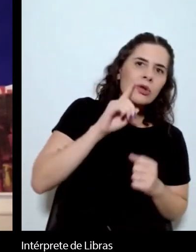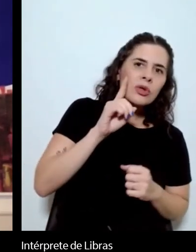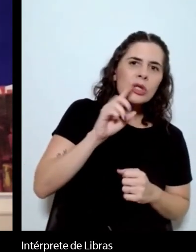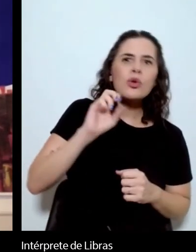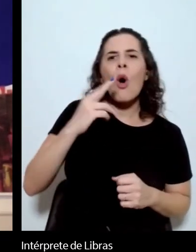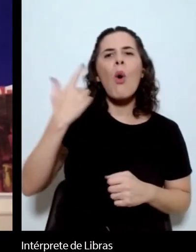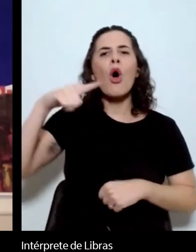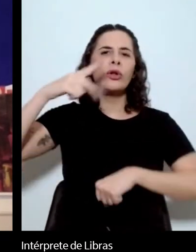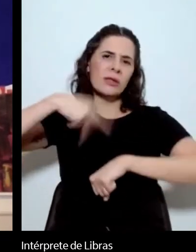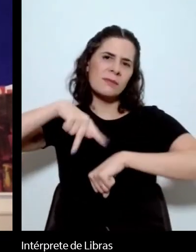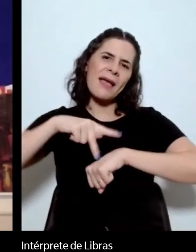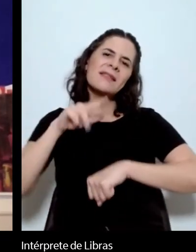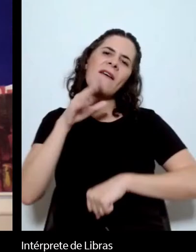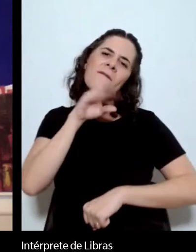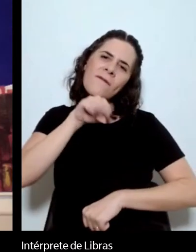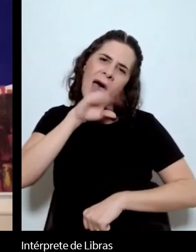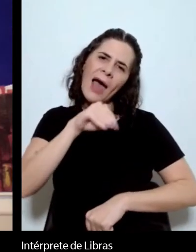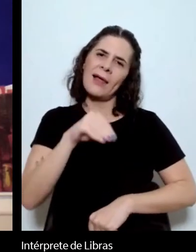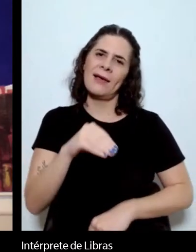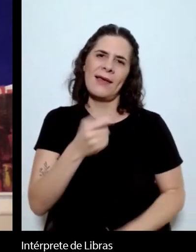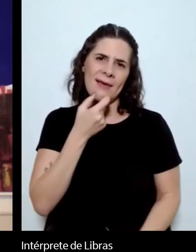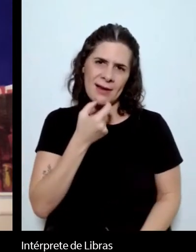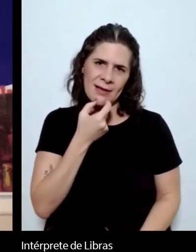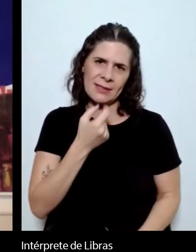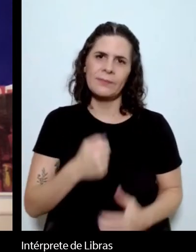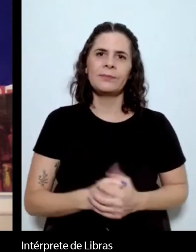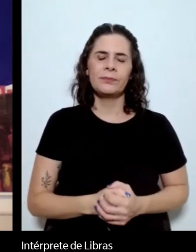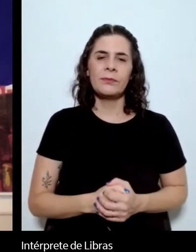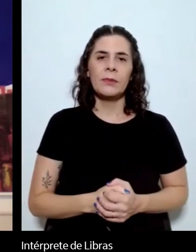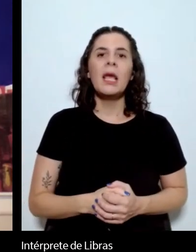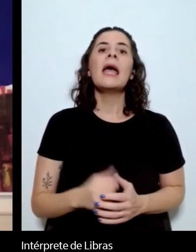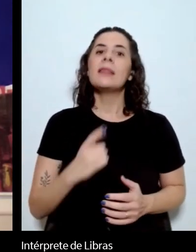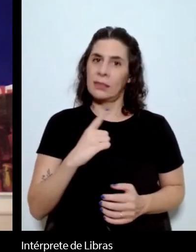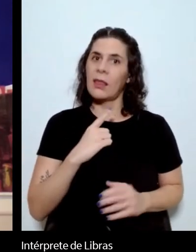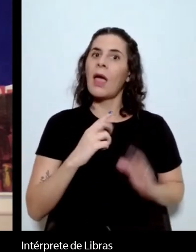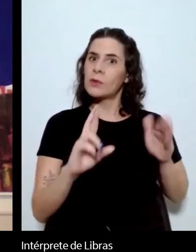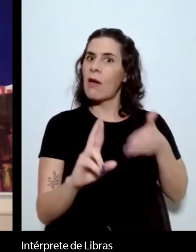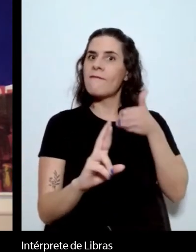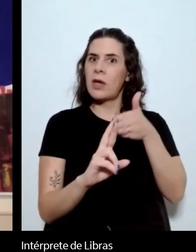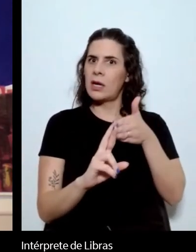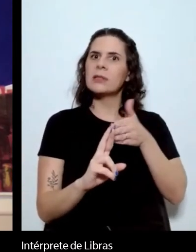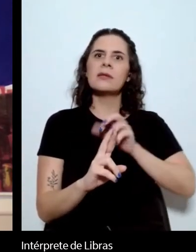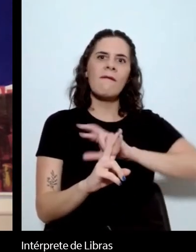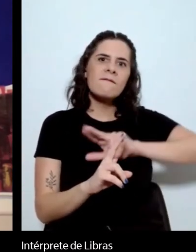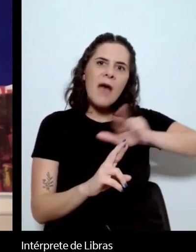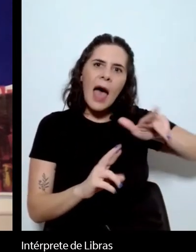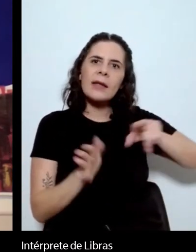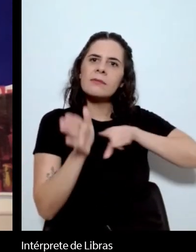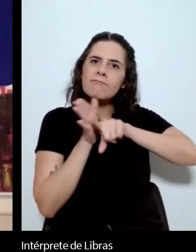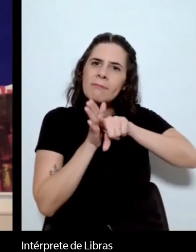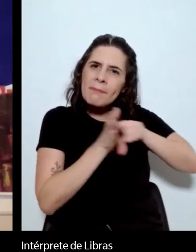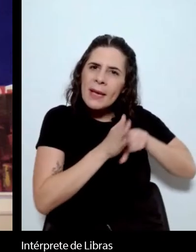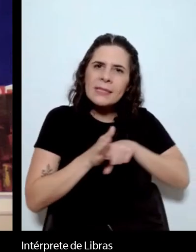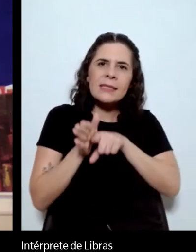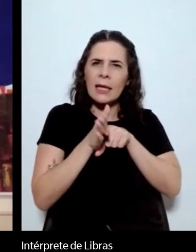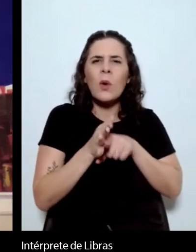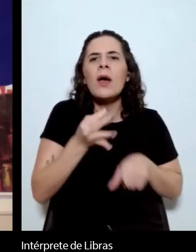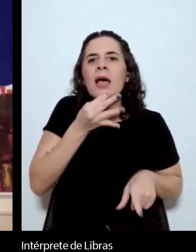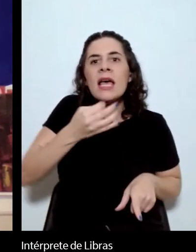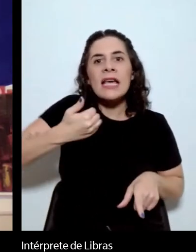Temos as referências conhecidas pelos grandes intelectuais da crítica geral